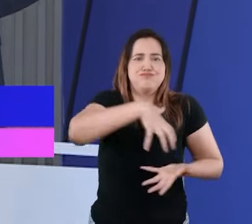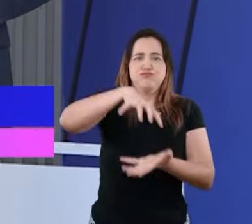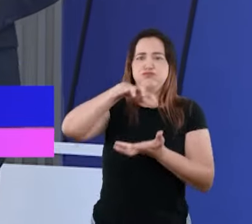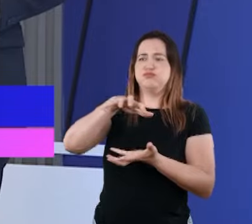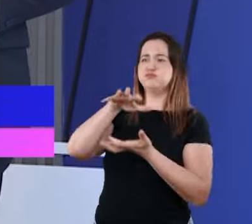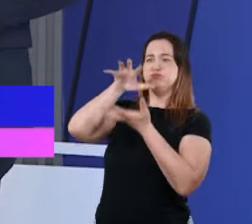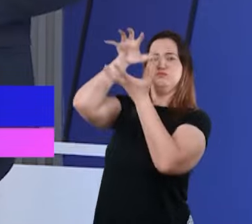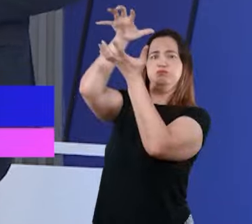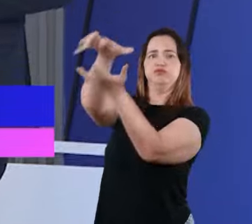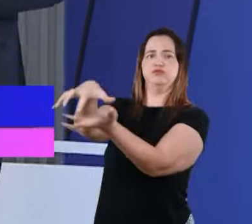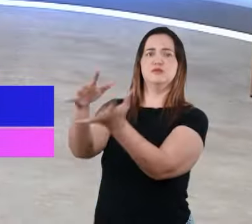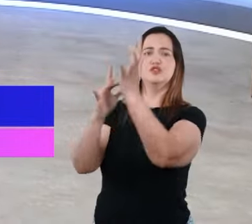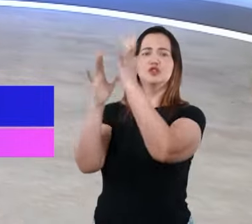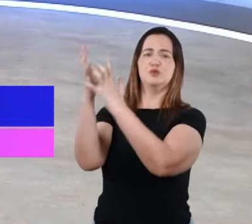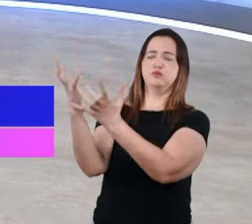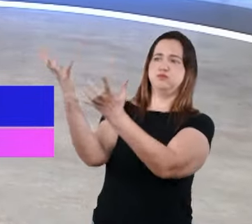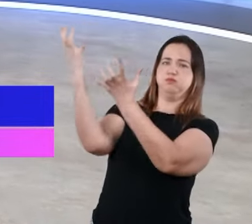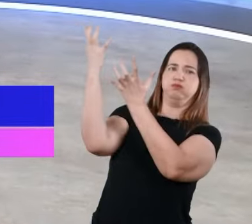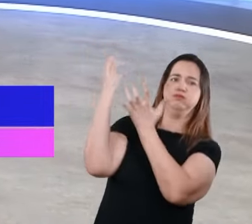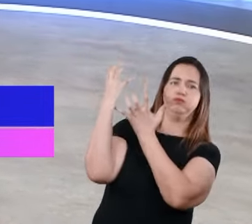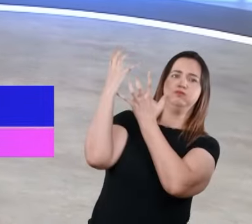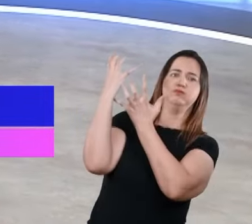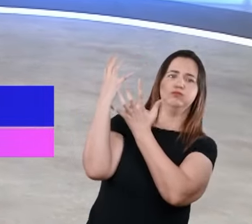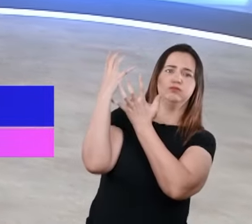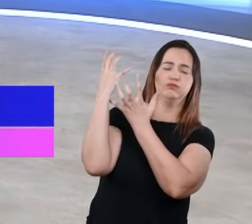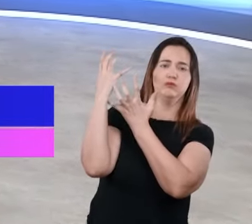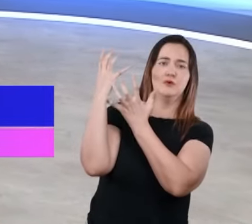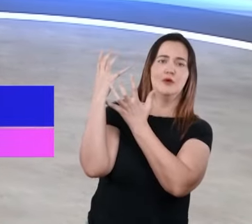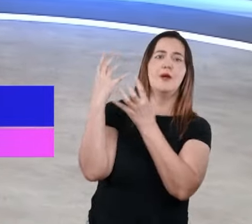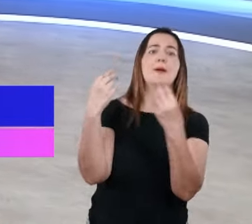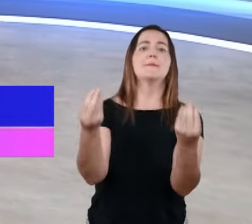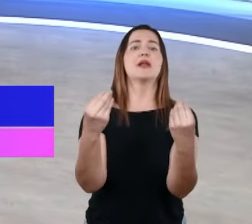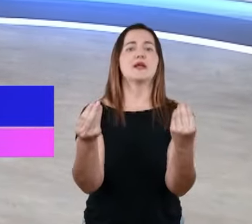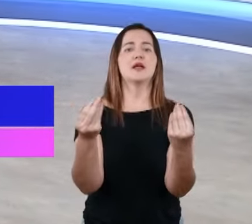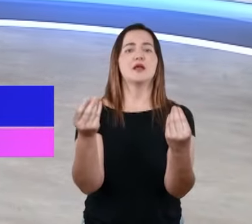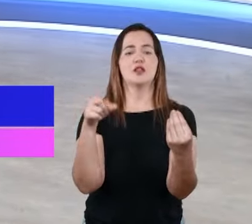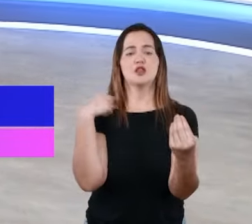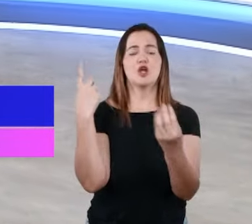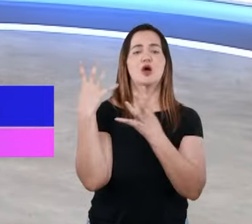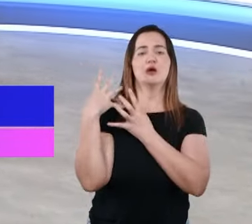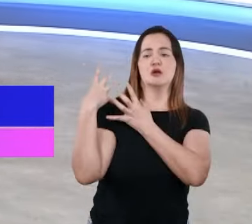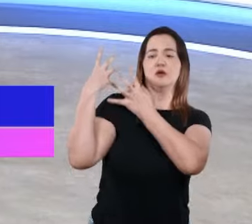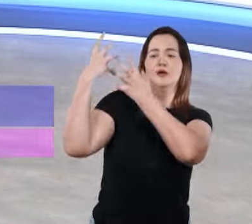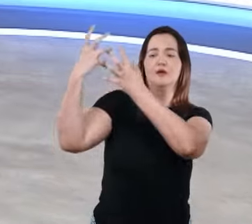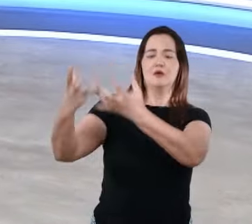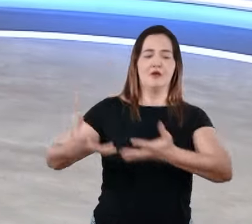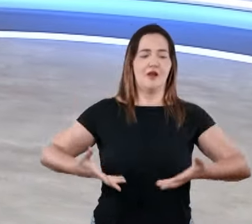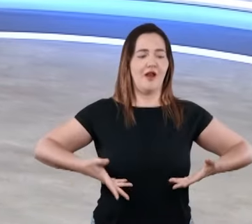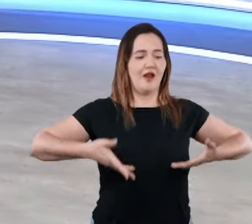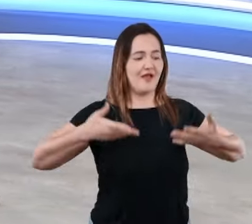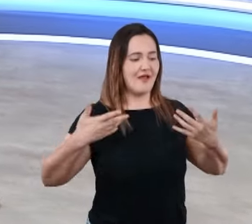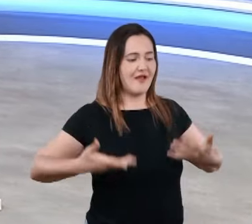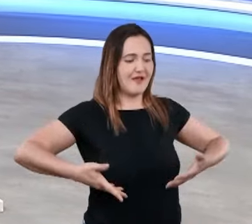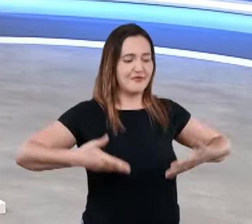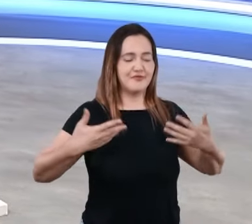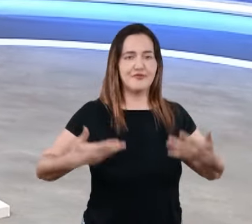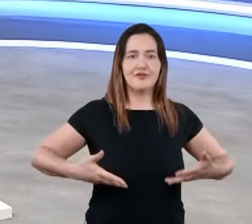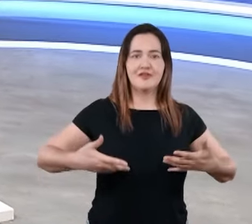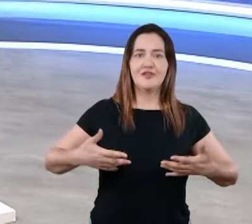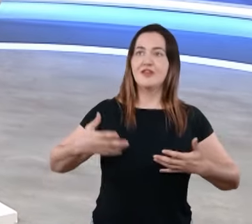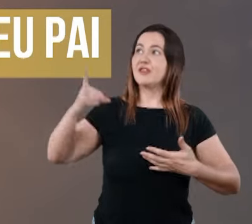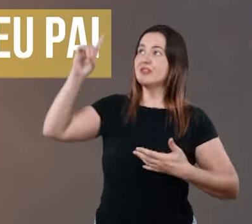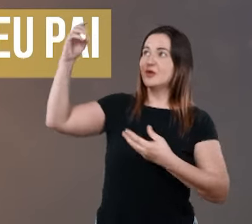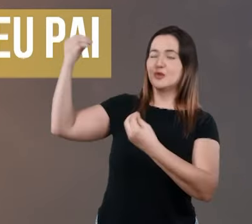ombros de Jesus. Ele carregou esses pecados para que eu e você tivéssemos esperança da vida eterna.